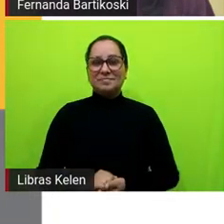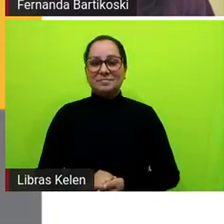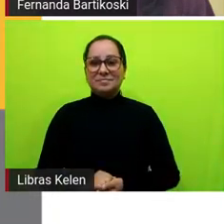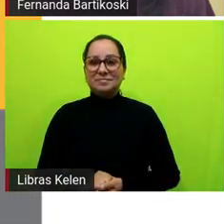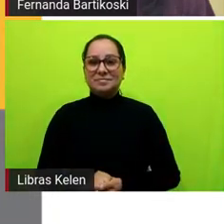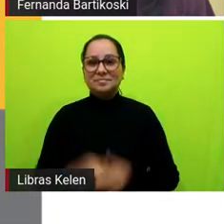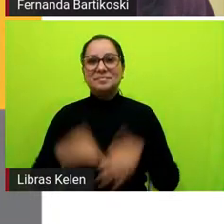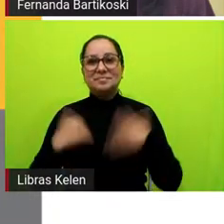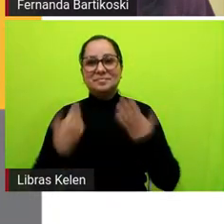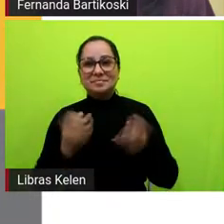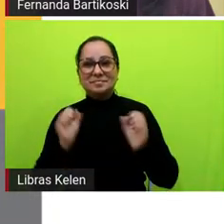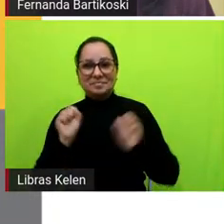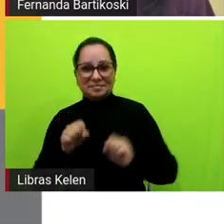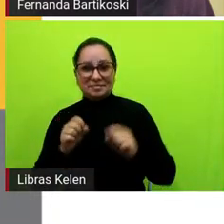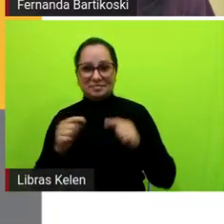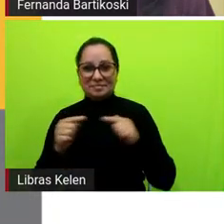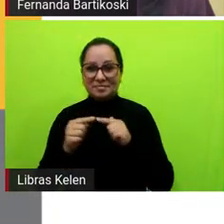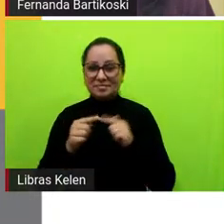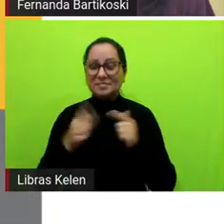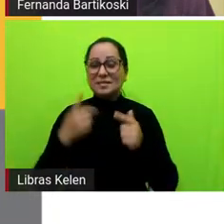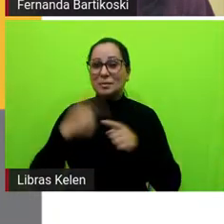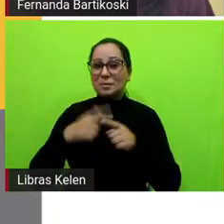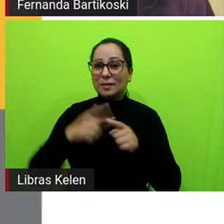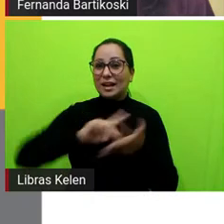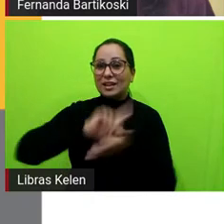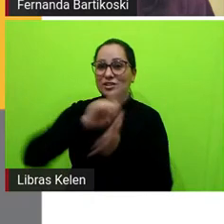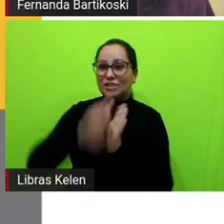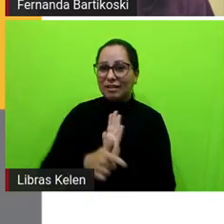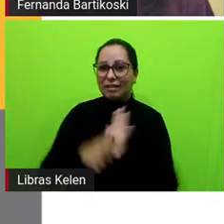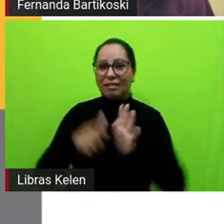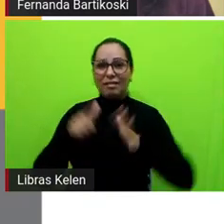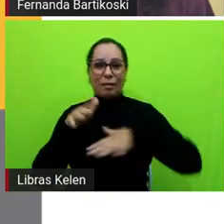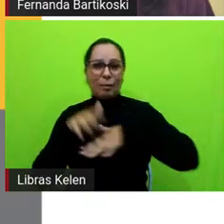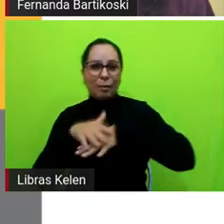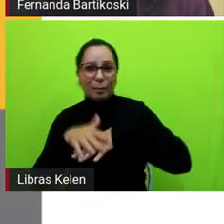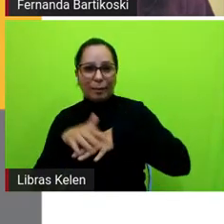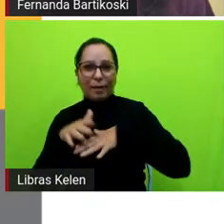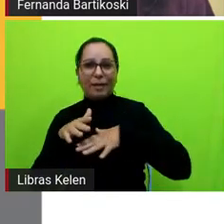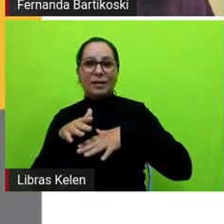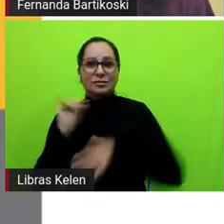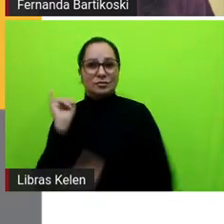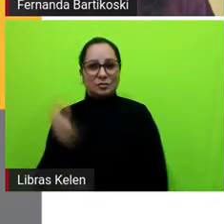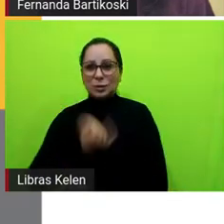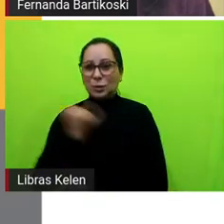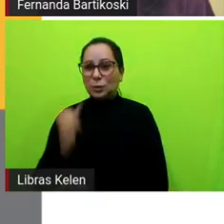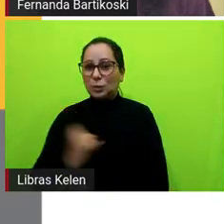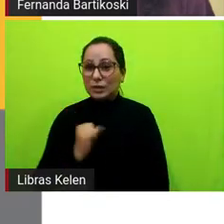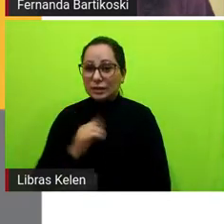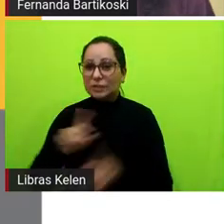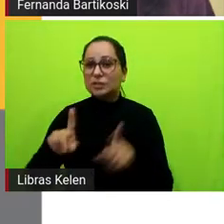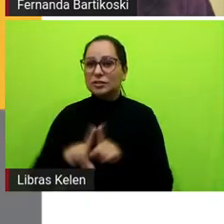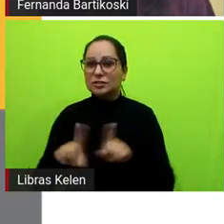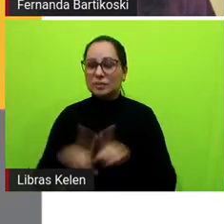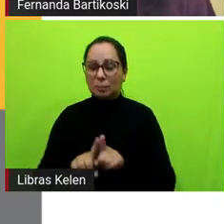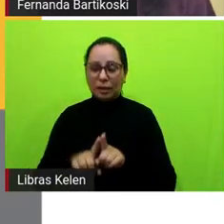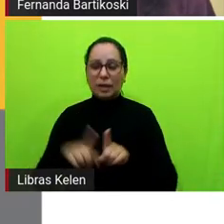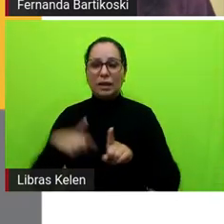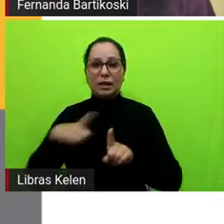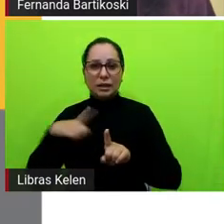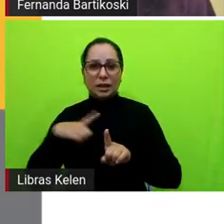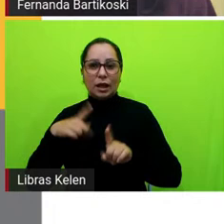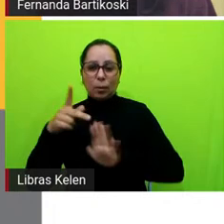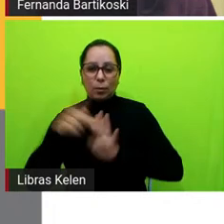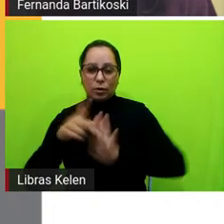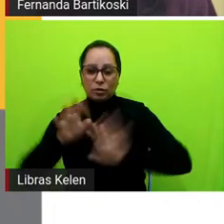Porque pega o gênero pega o matemático que é importante e que circula e tem a ver com o projeto da